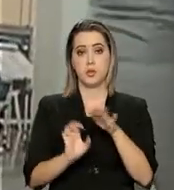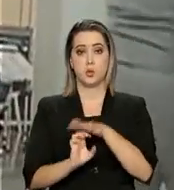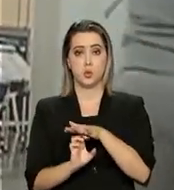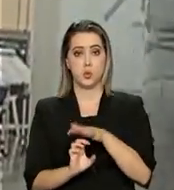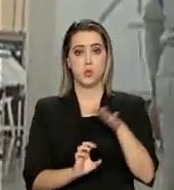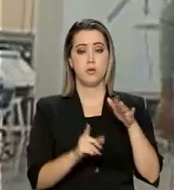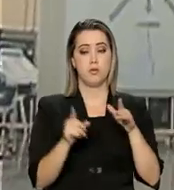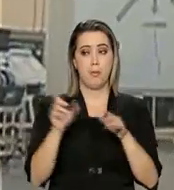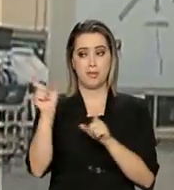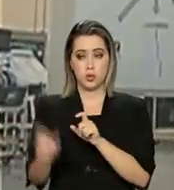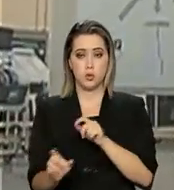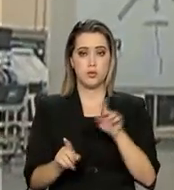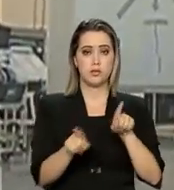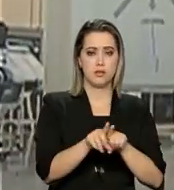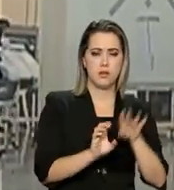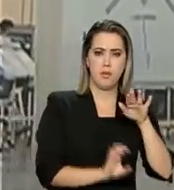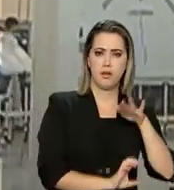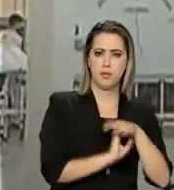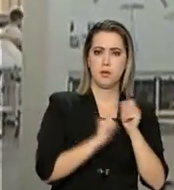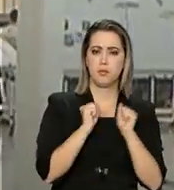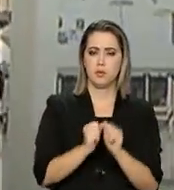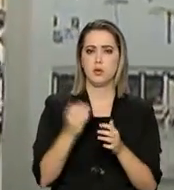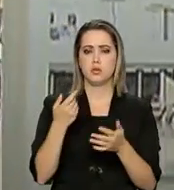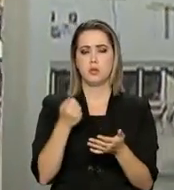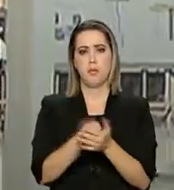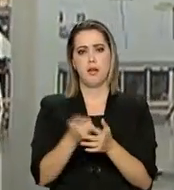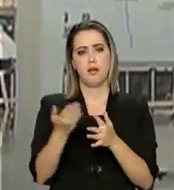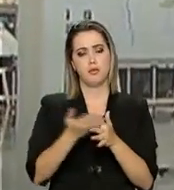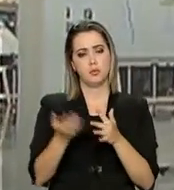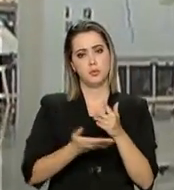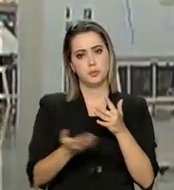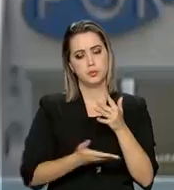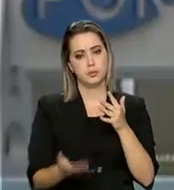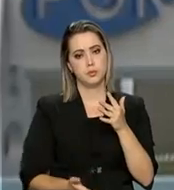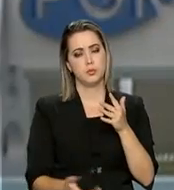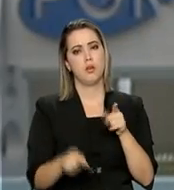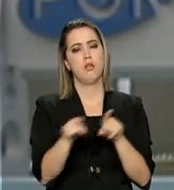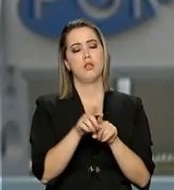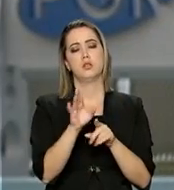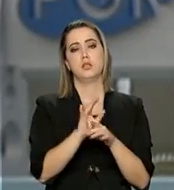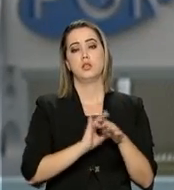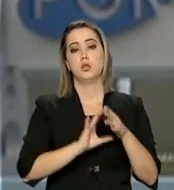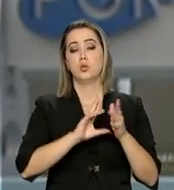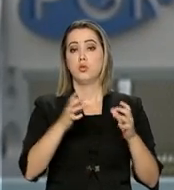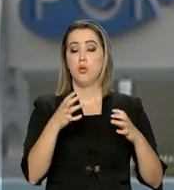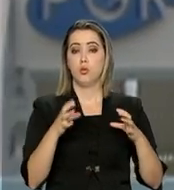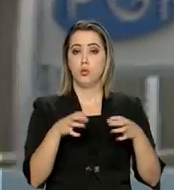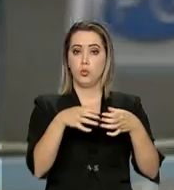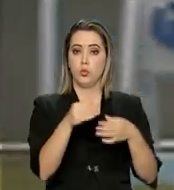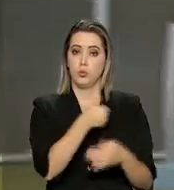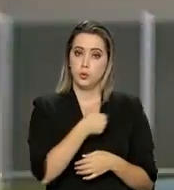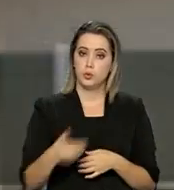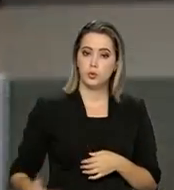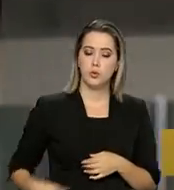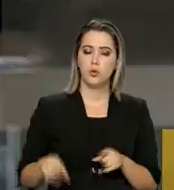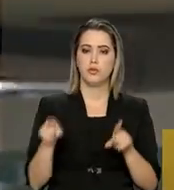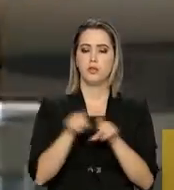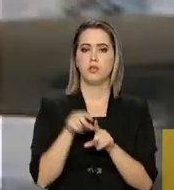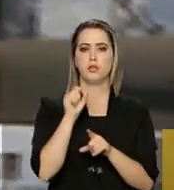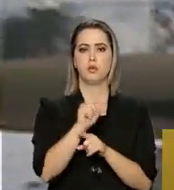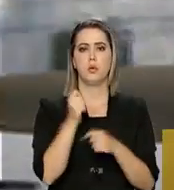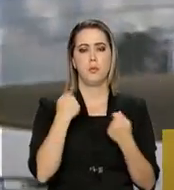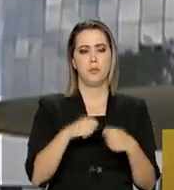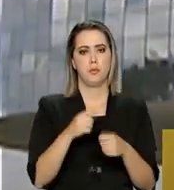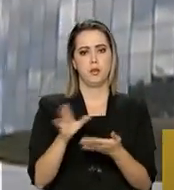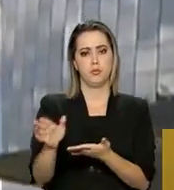empresas possam parcelar dívidas junto a autarquias, fundações públicas federais e a Procuradoria Geral Federal. Ela